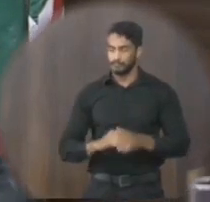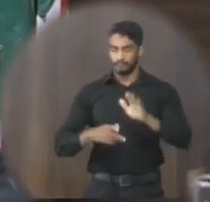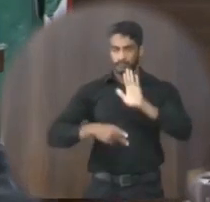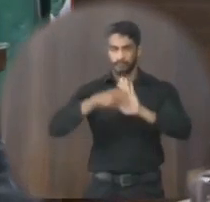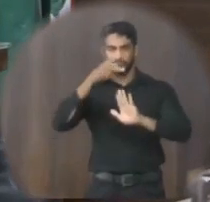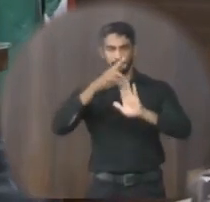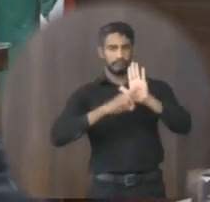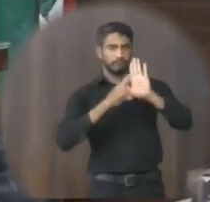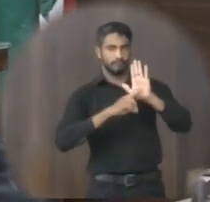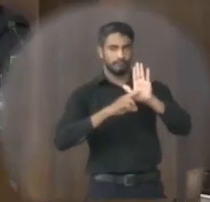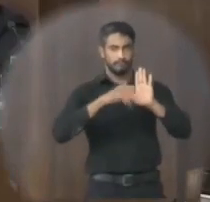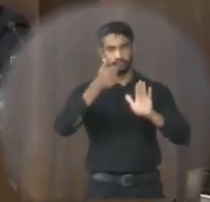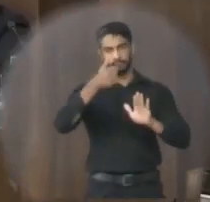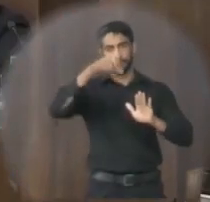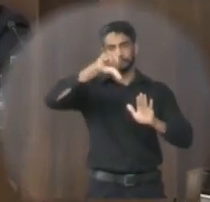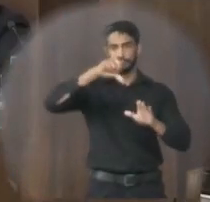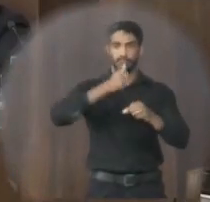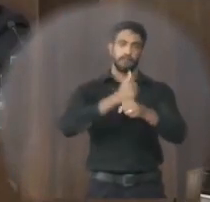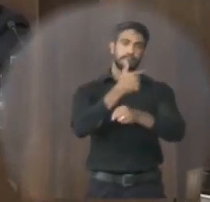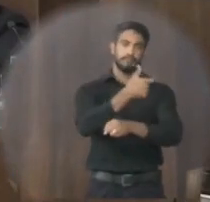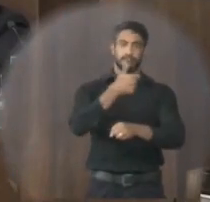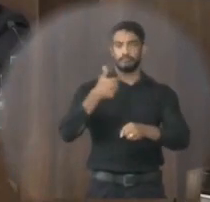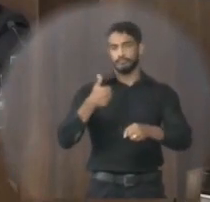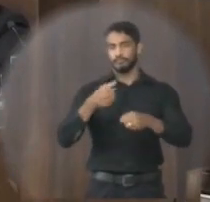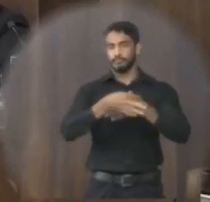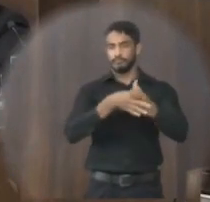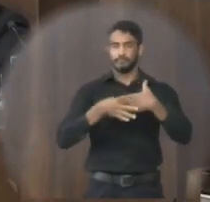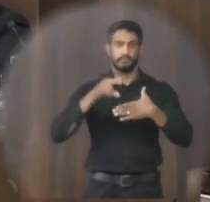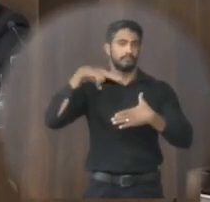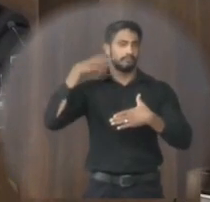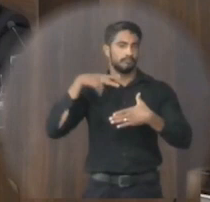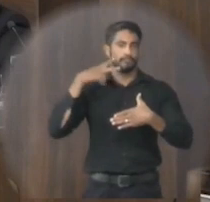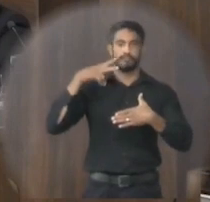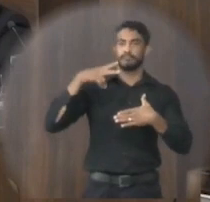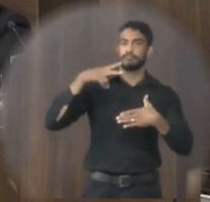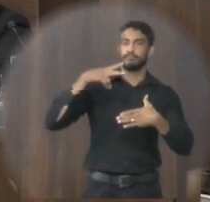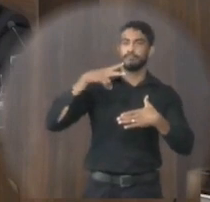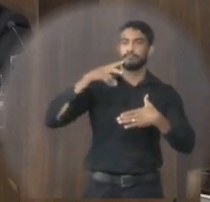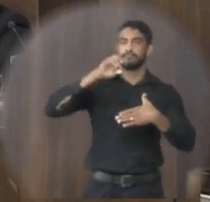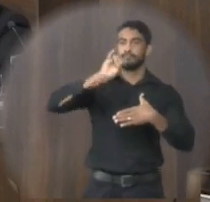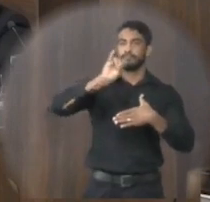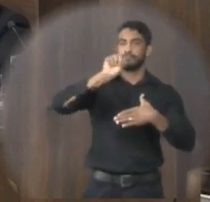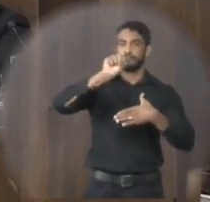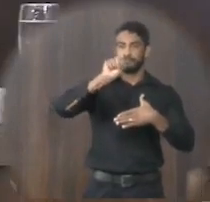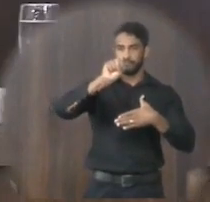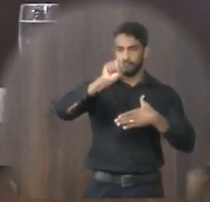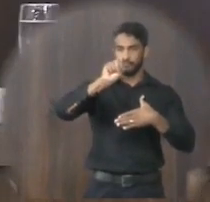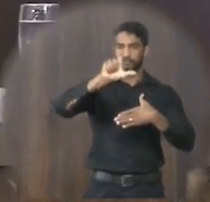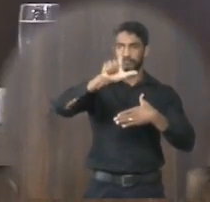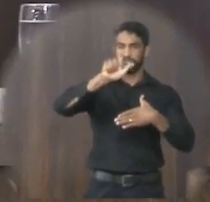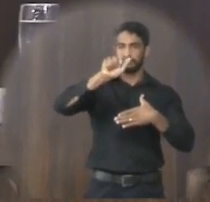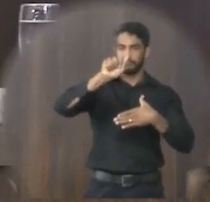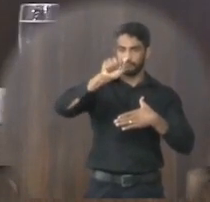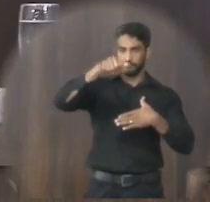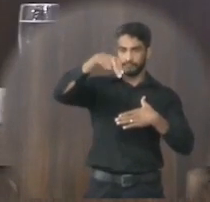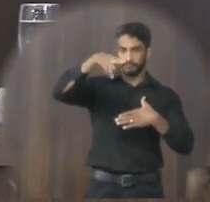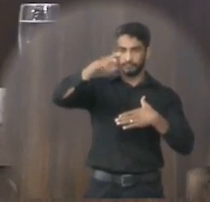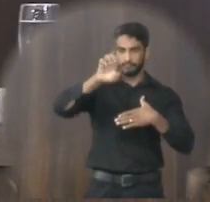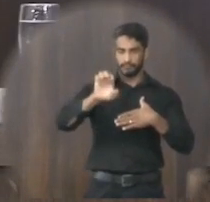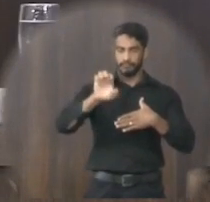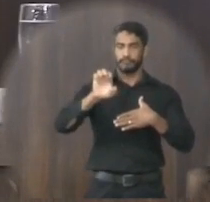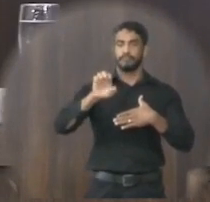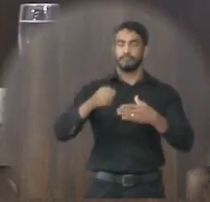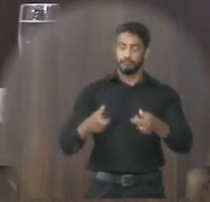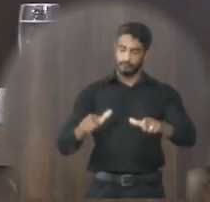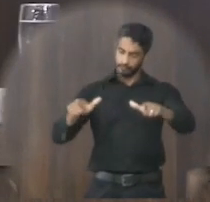Projeto de resolução 019-2021, de autoria da vereadora Islane da Silva Pedro. Concede o título de